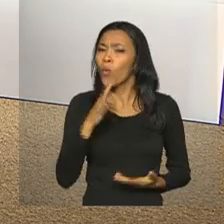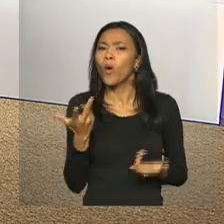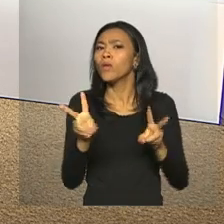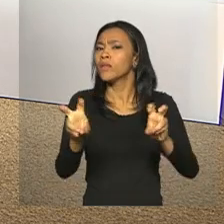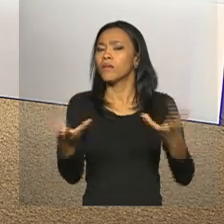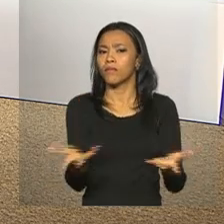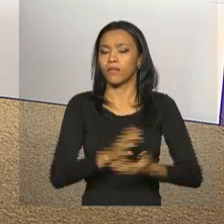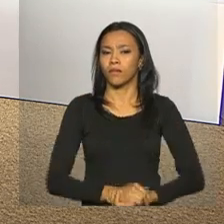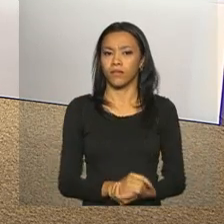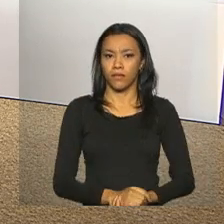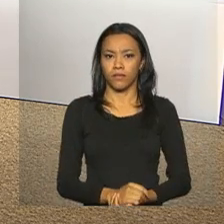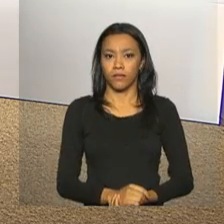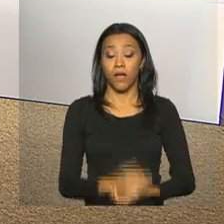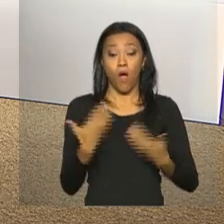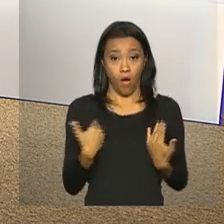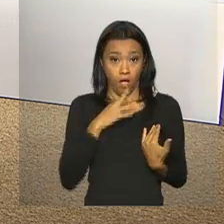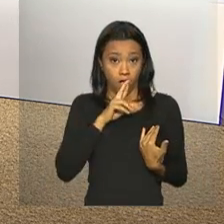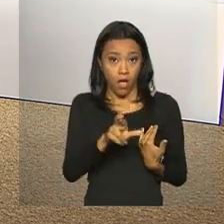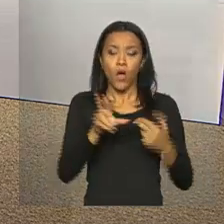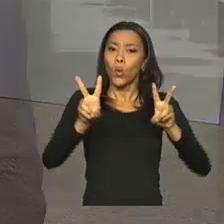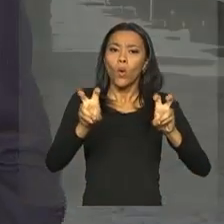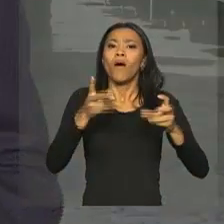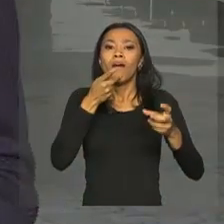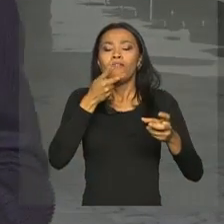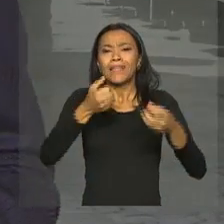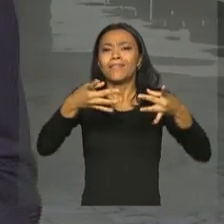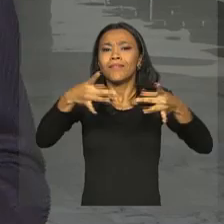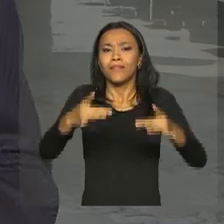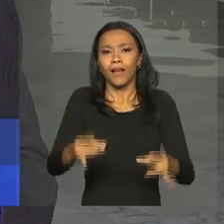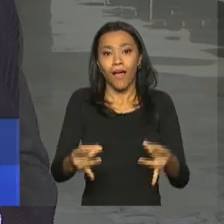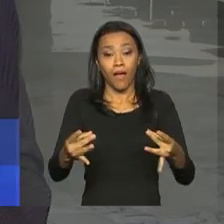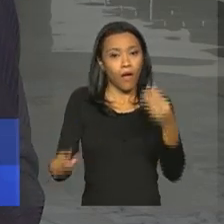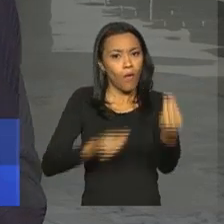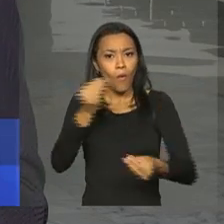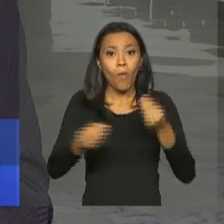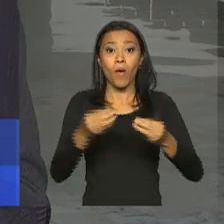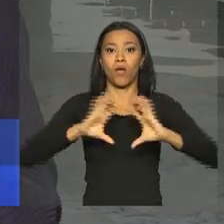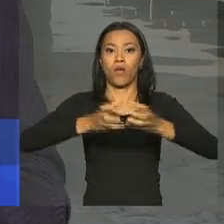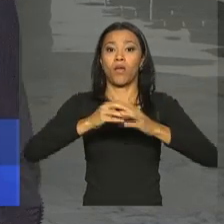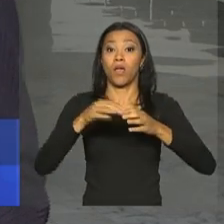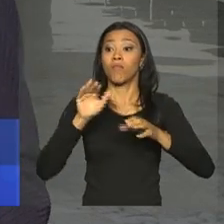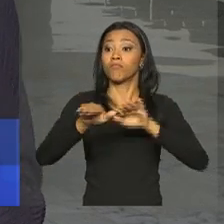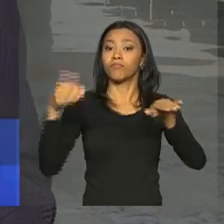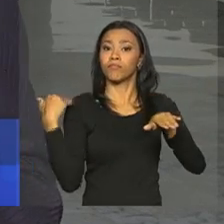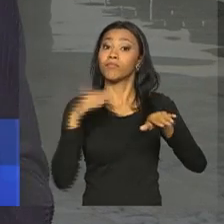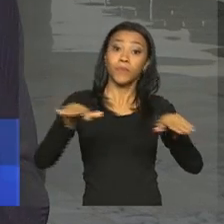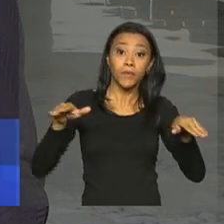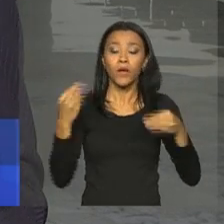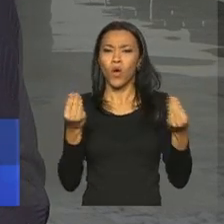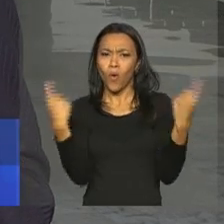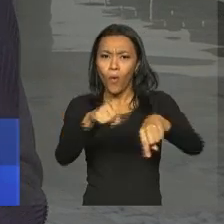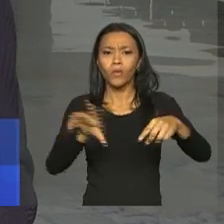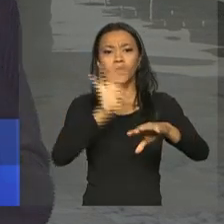Qual o assunto? Jaime, o ministro vai detalhar as ações da mobilização nacional de combate ao mosquito Aedes